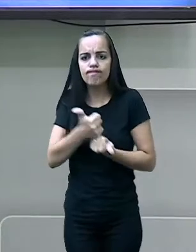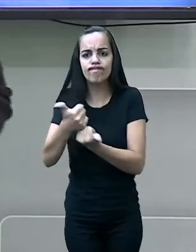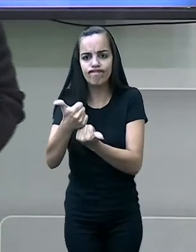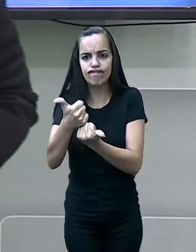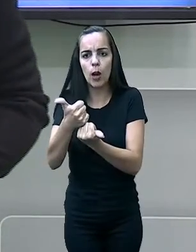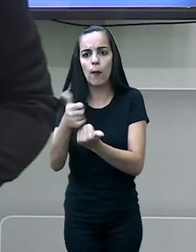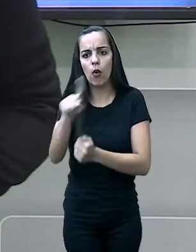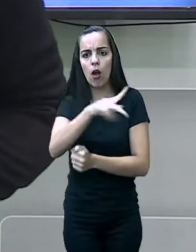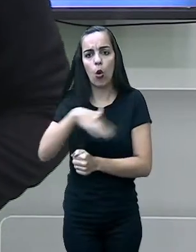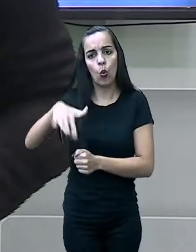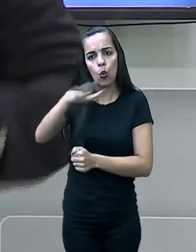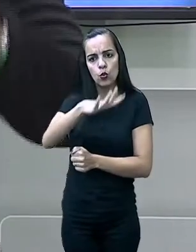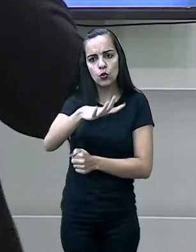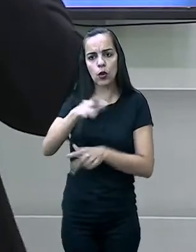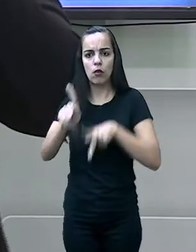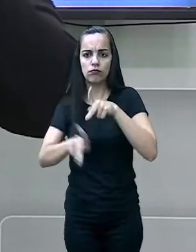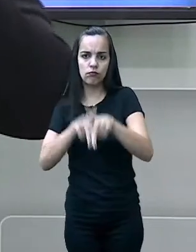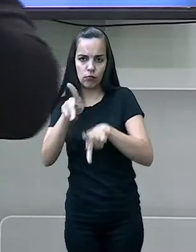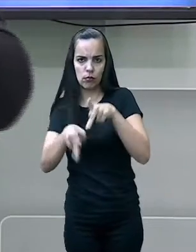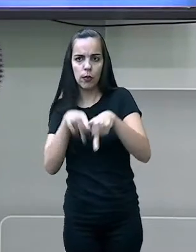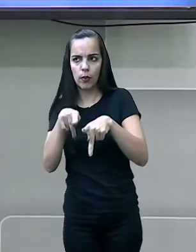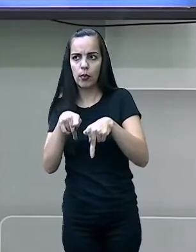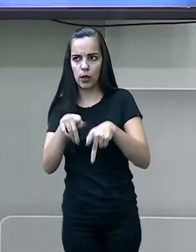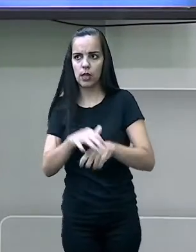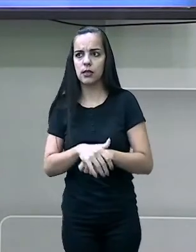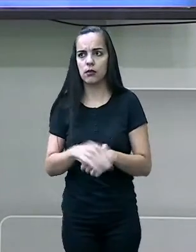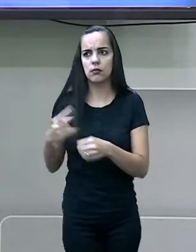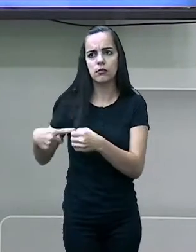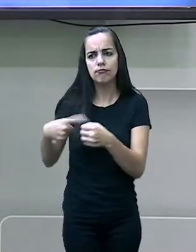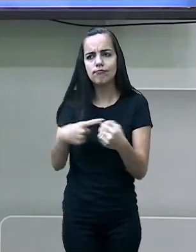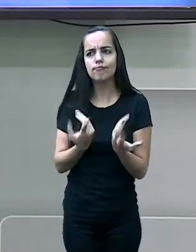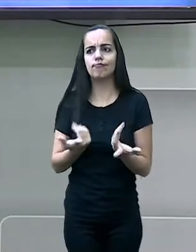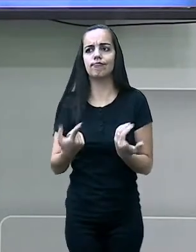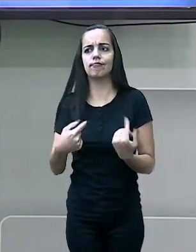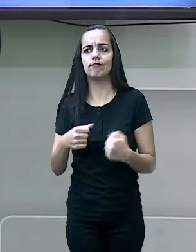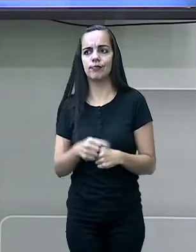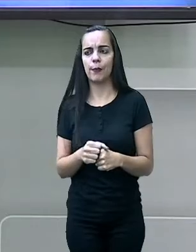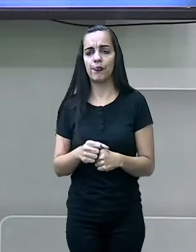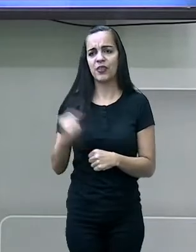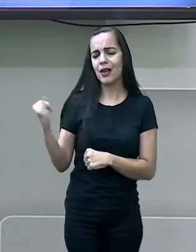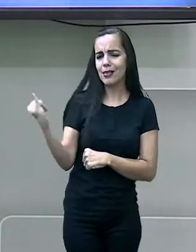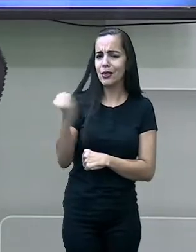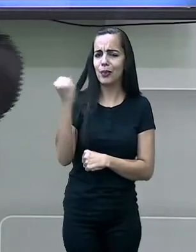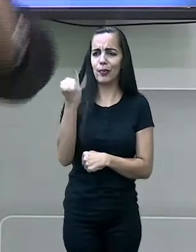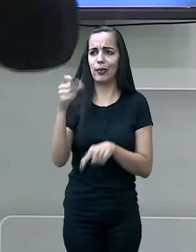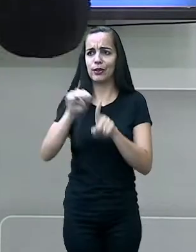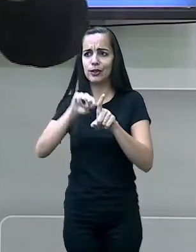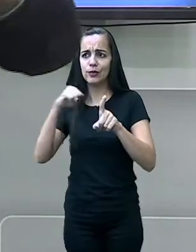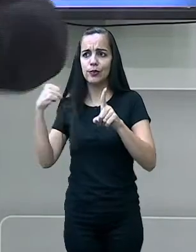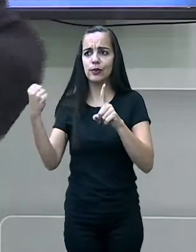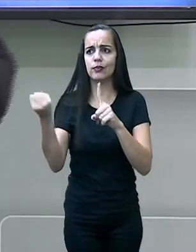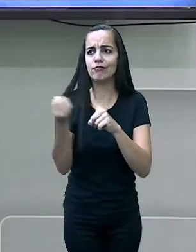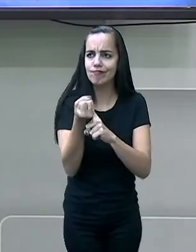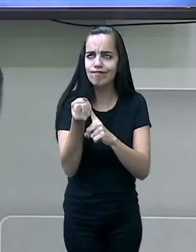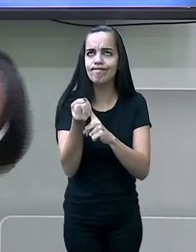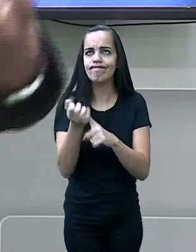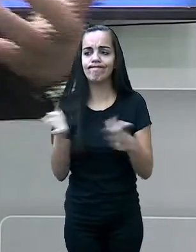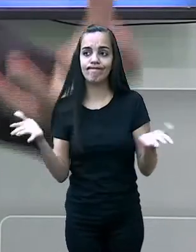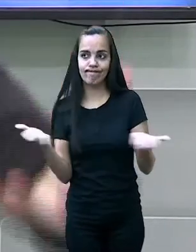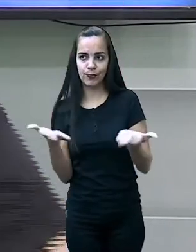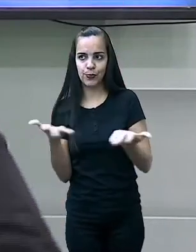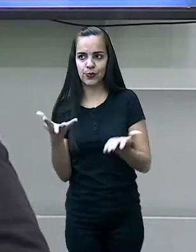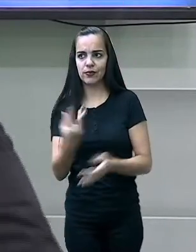populações. Então, é de vital importância para uma sociedade que os seus dirigentes